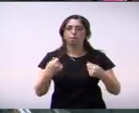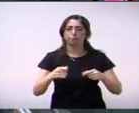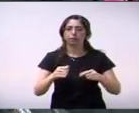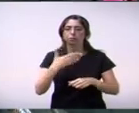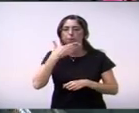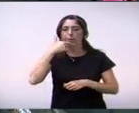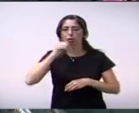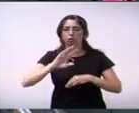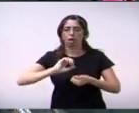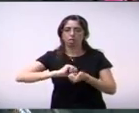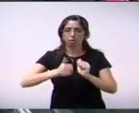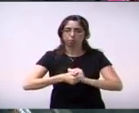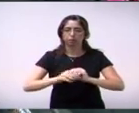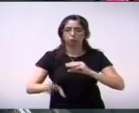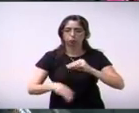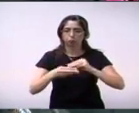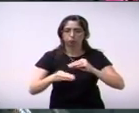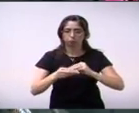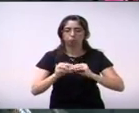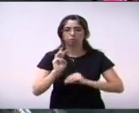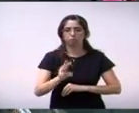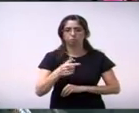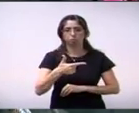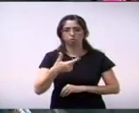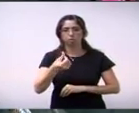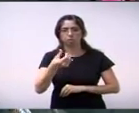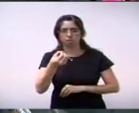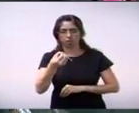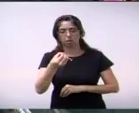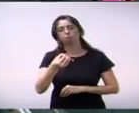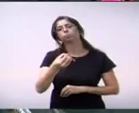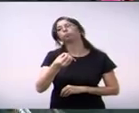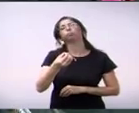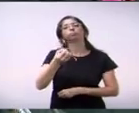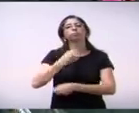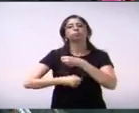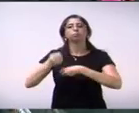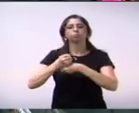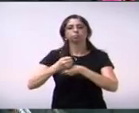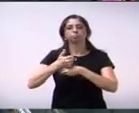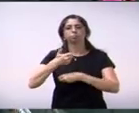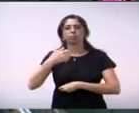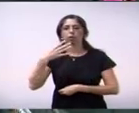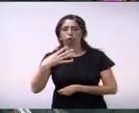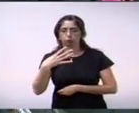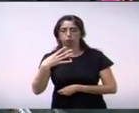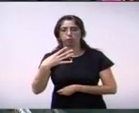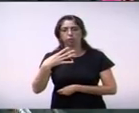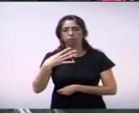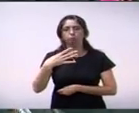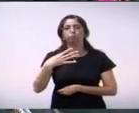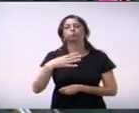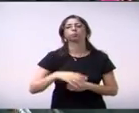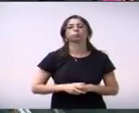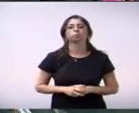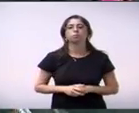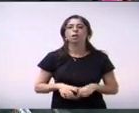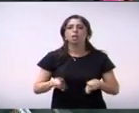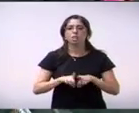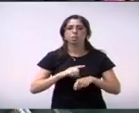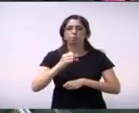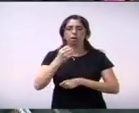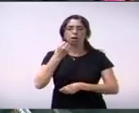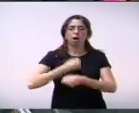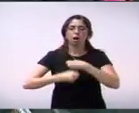.360-14 e 3.428-15. 166 do